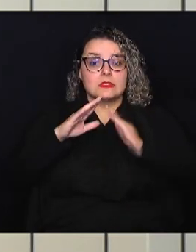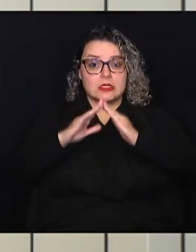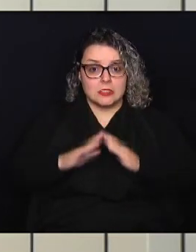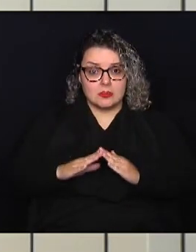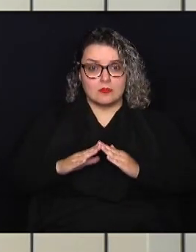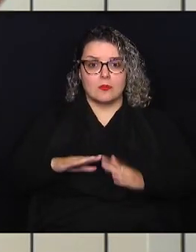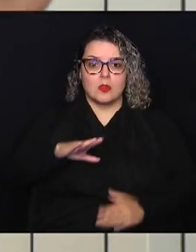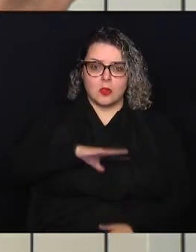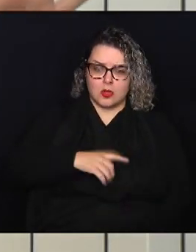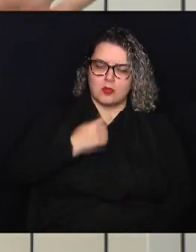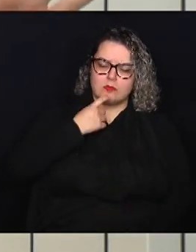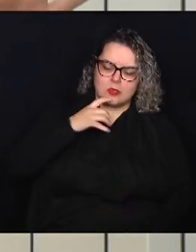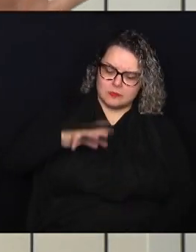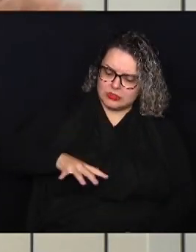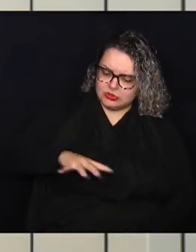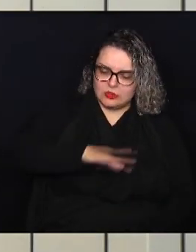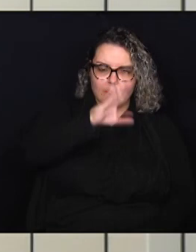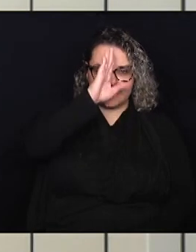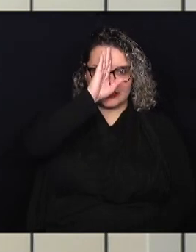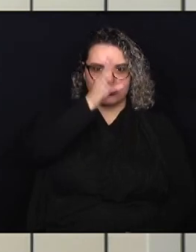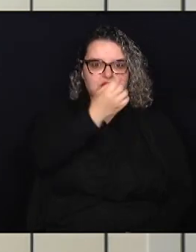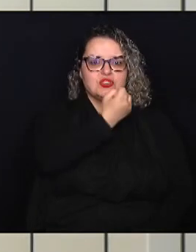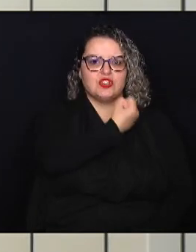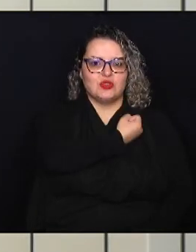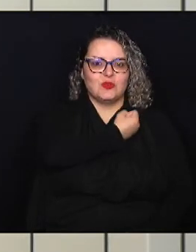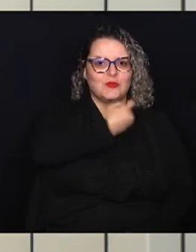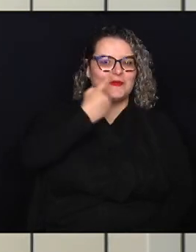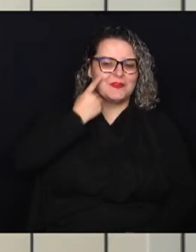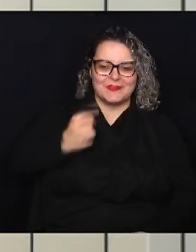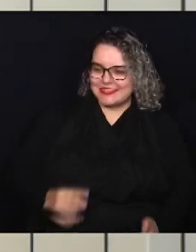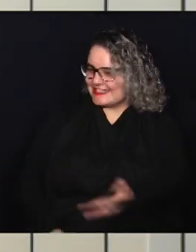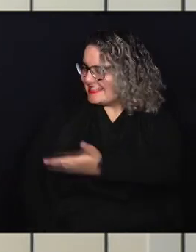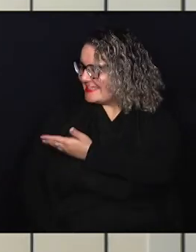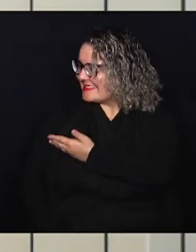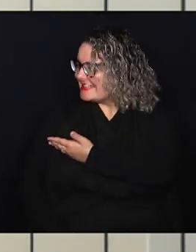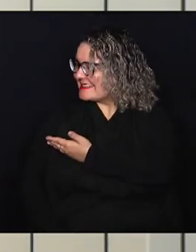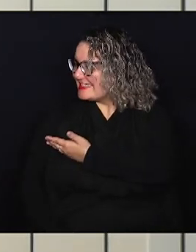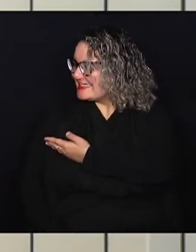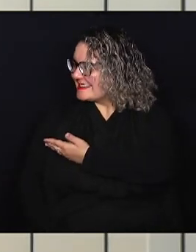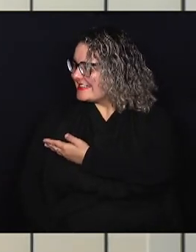DDD, para você que é de Campinas e região, pode ir direto no número